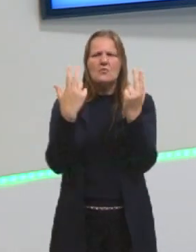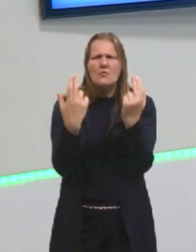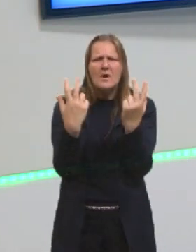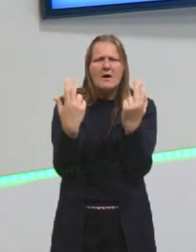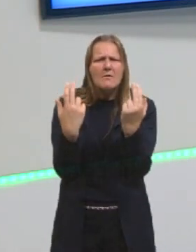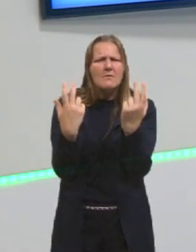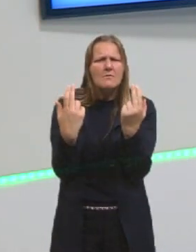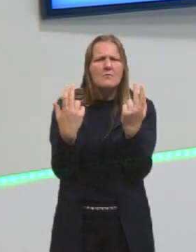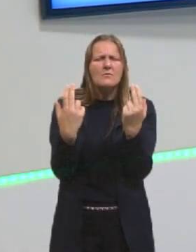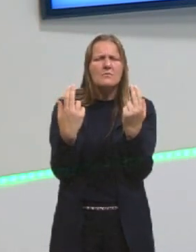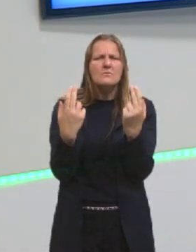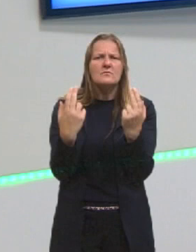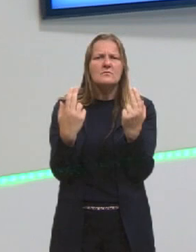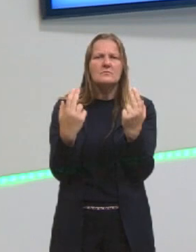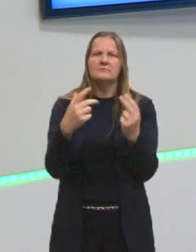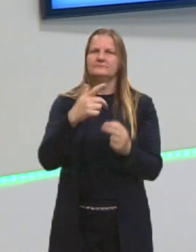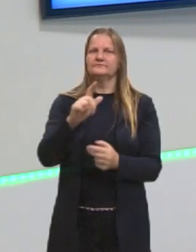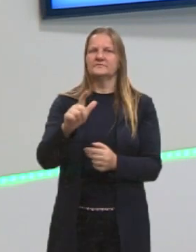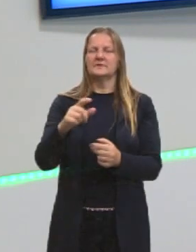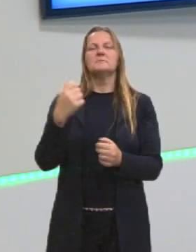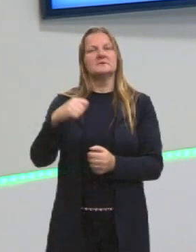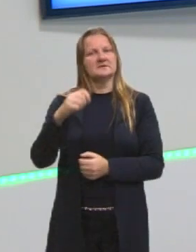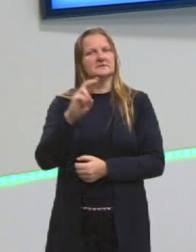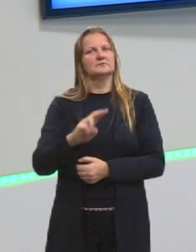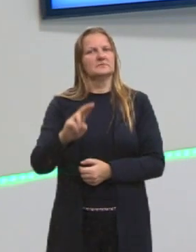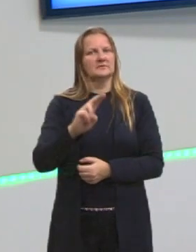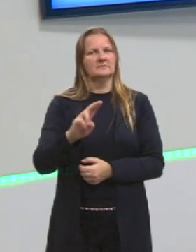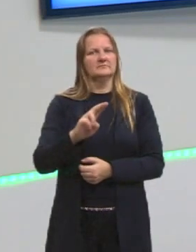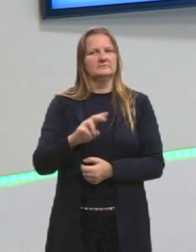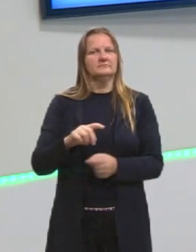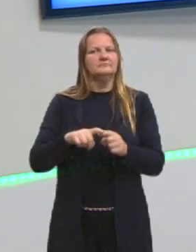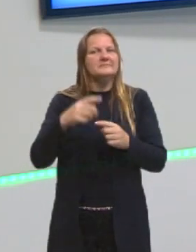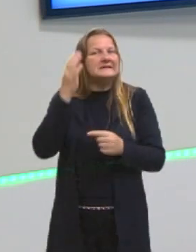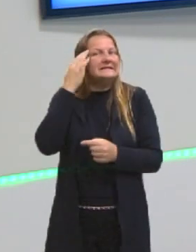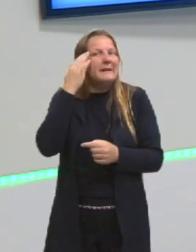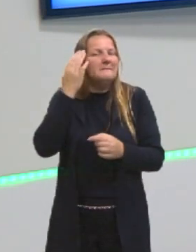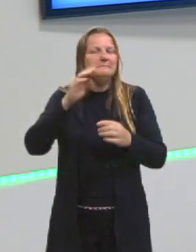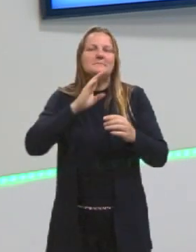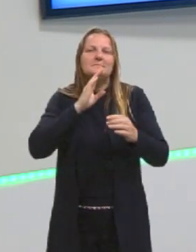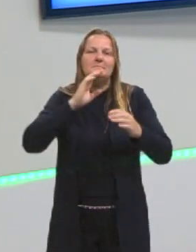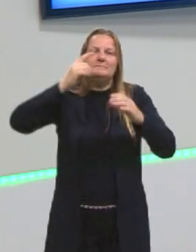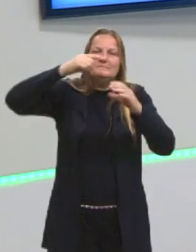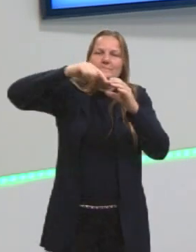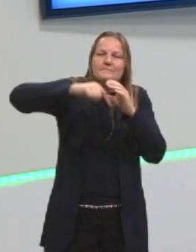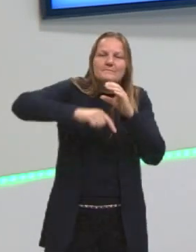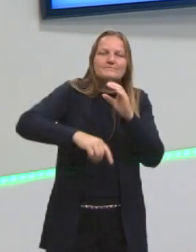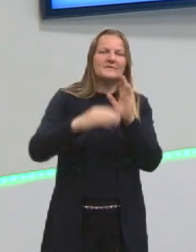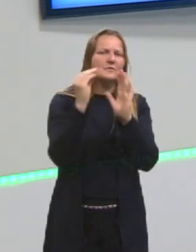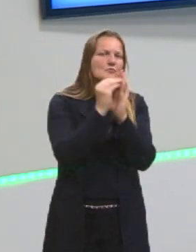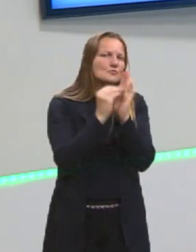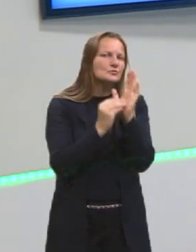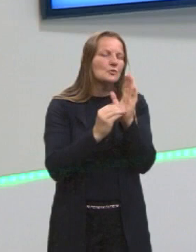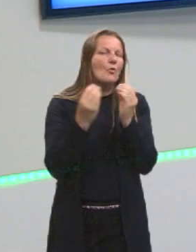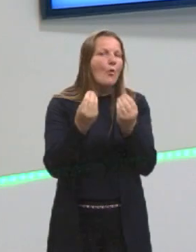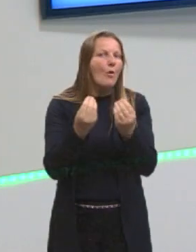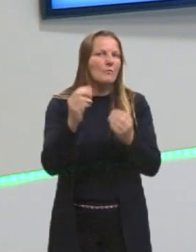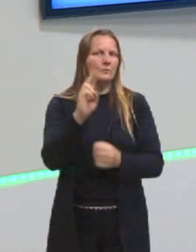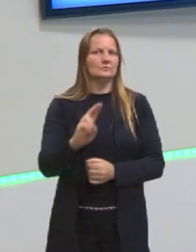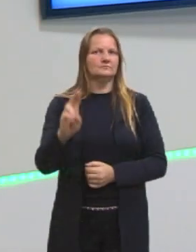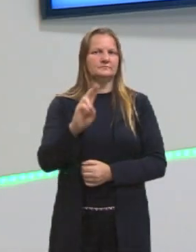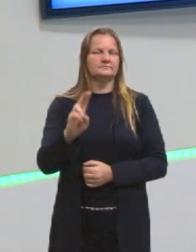daquela palavra estrangeira. Então, eu preciso usar. Mas aí, eu tenho que ficar atenta a outros detalhes de como usar.